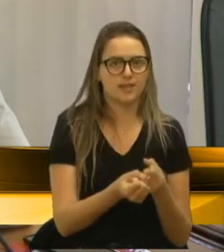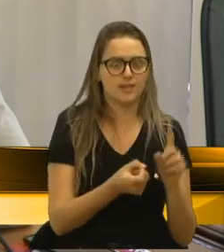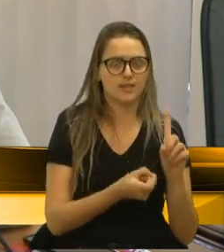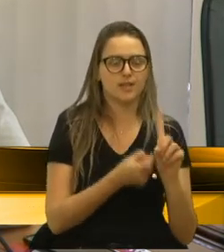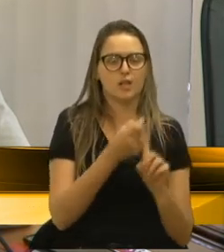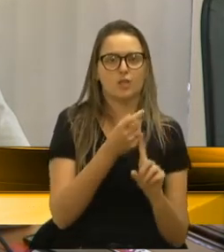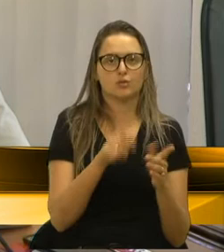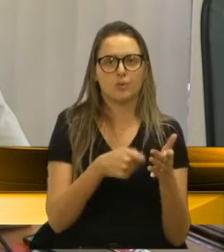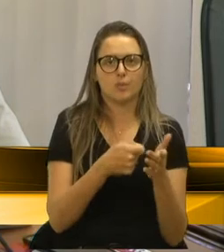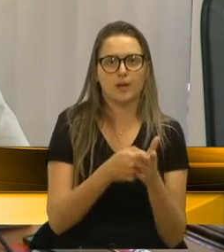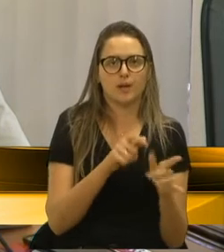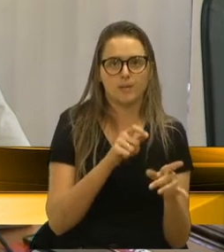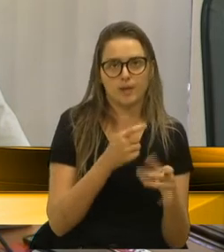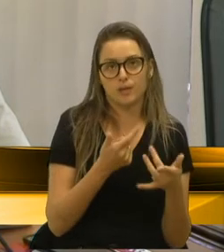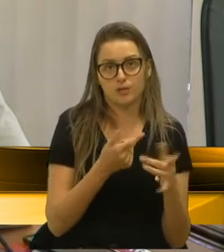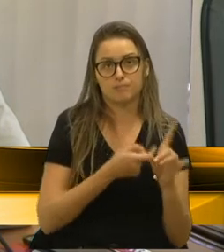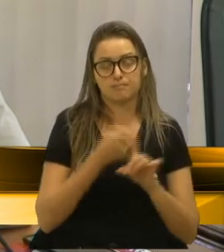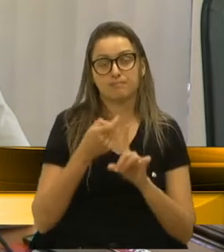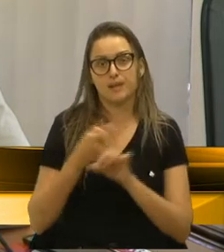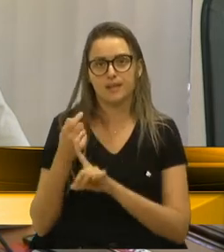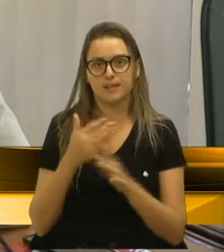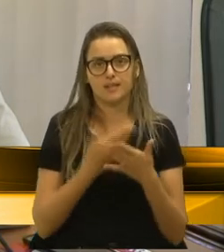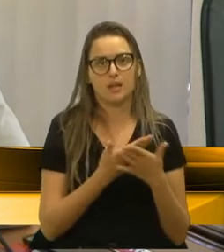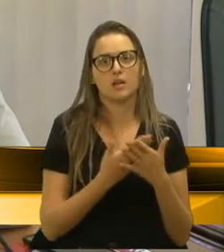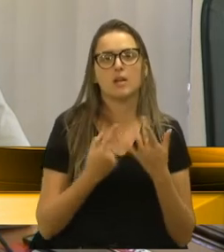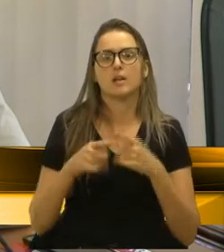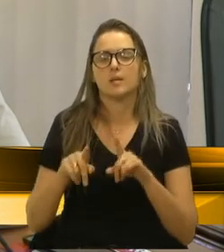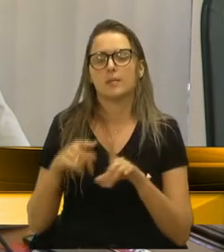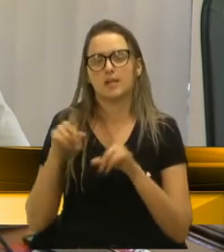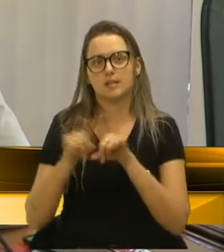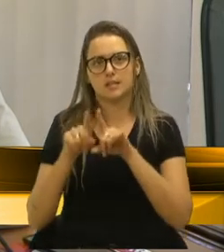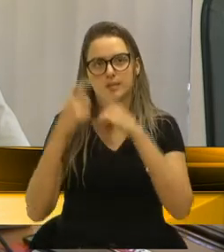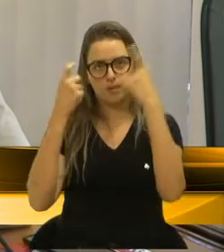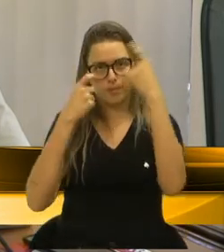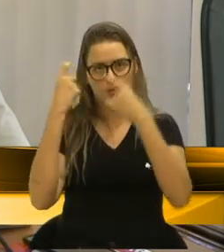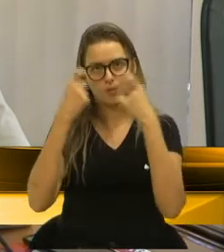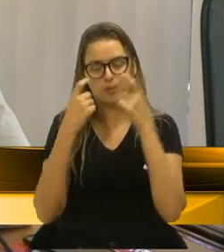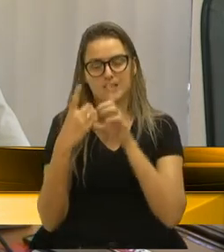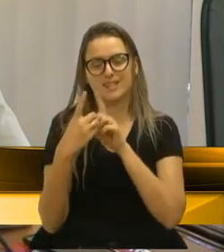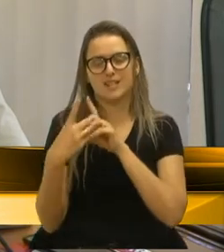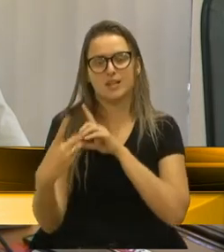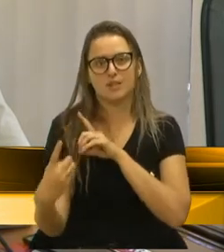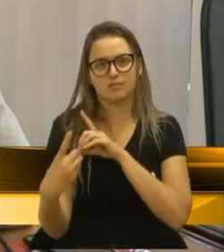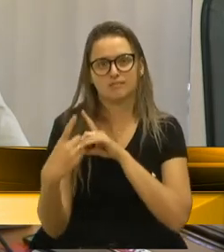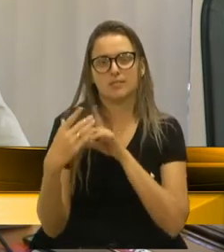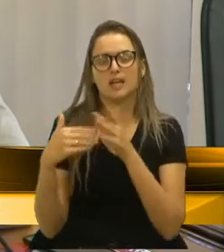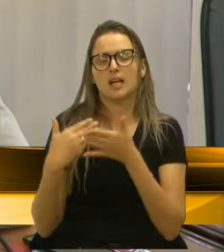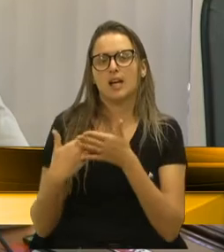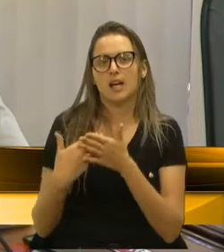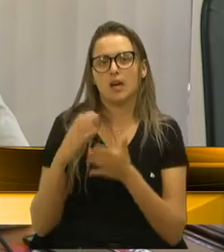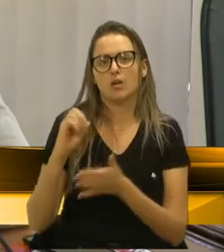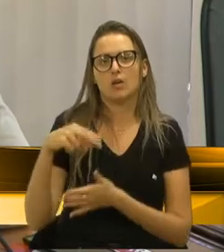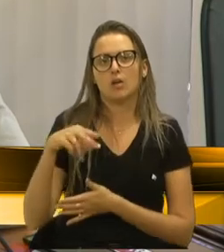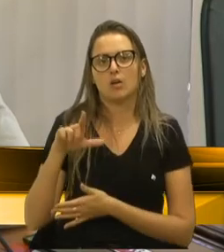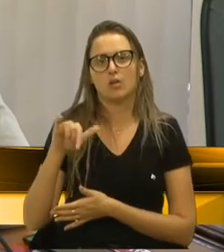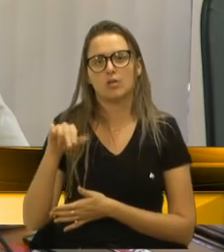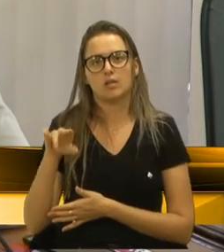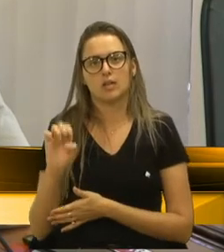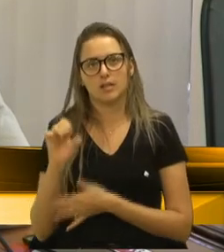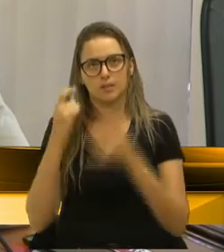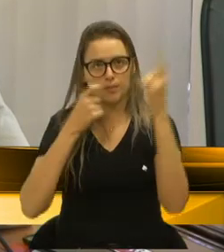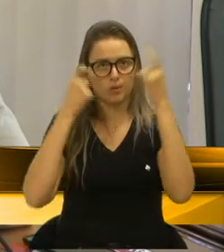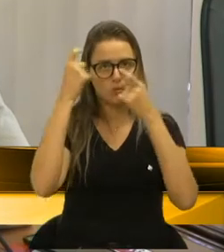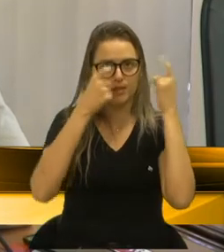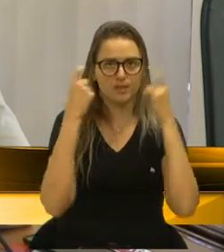mas também a sua preocupação em relação às aulas online, o IAD, que os pais das escolas particulares estão